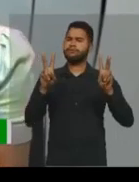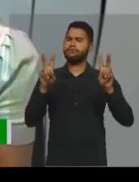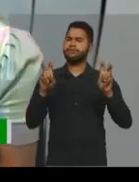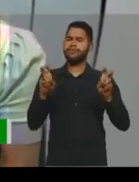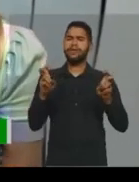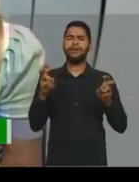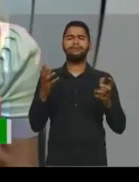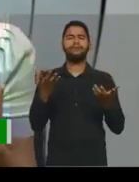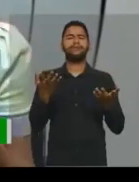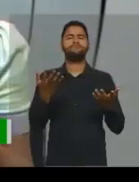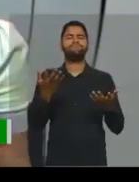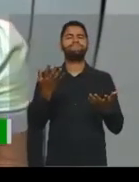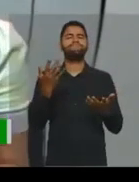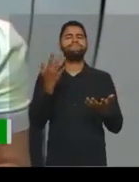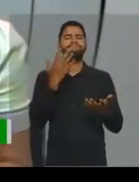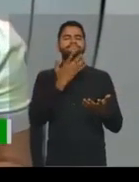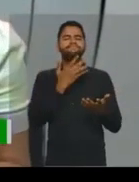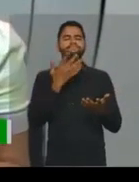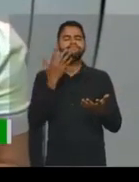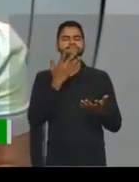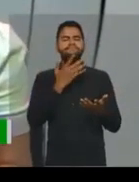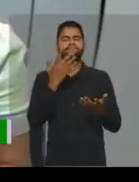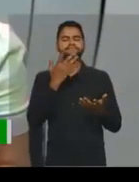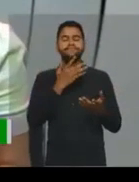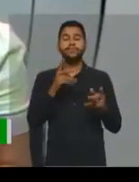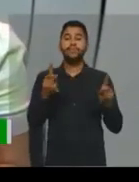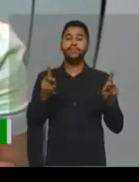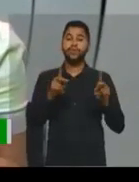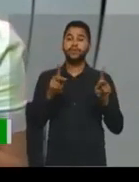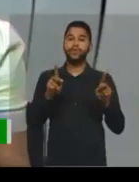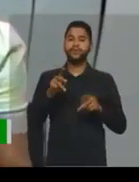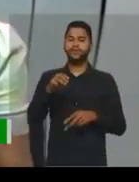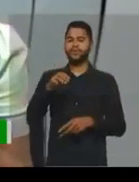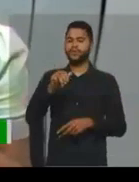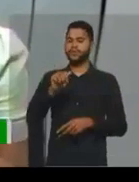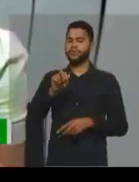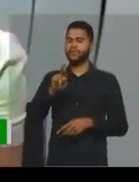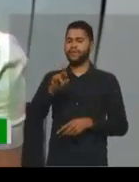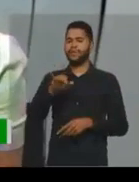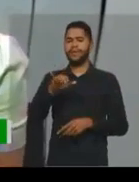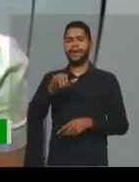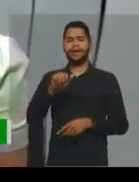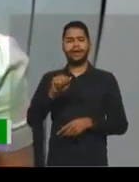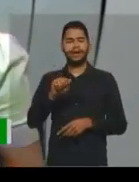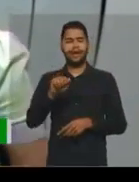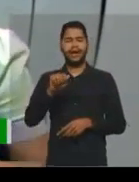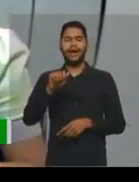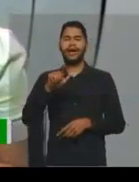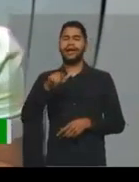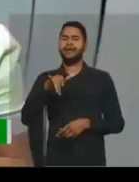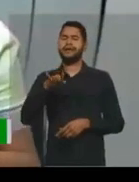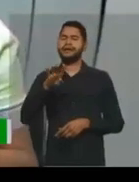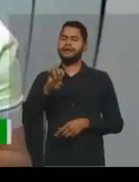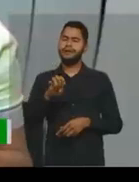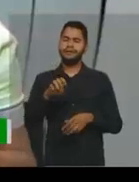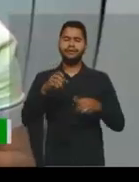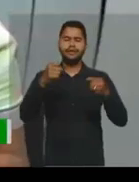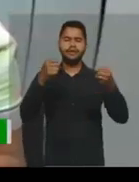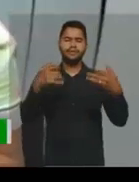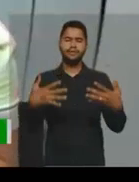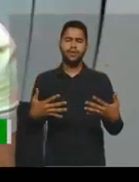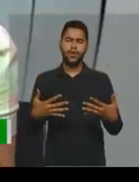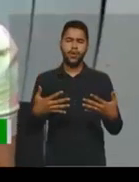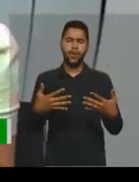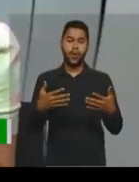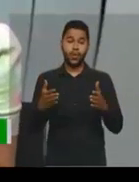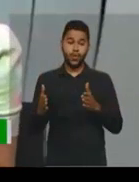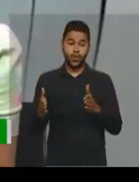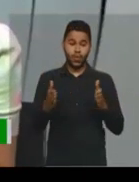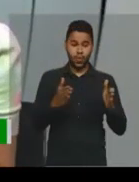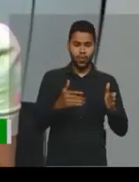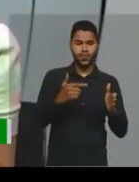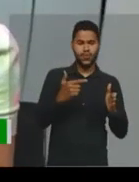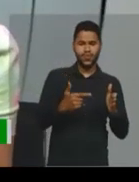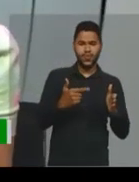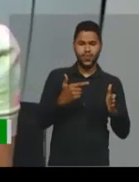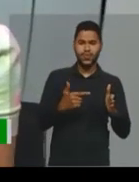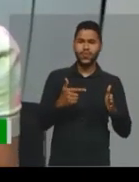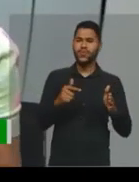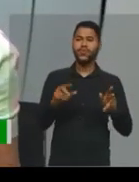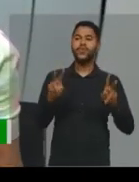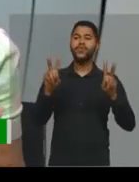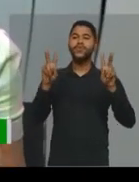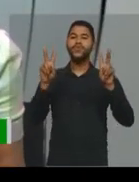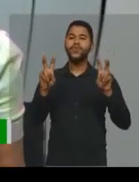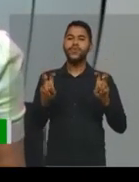gostoso e que a professora Maria Alice também já falou um pouco aqui no bloco anterior, que foi